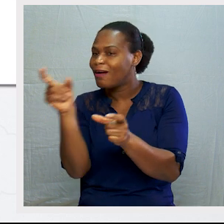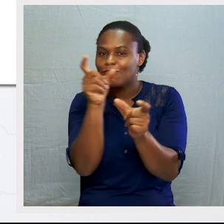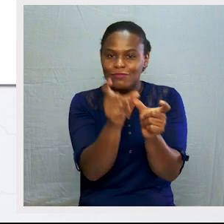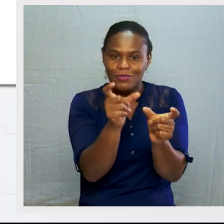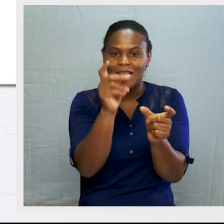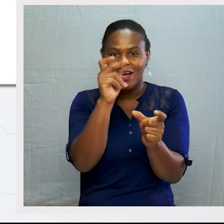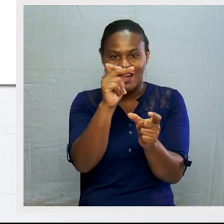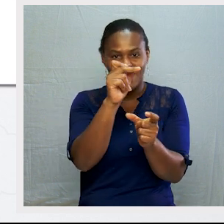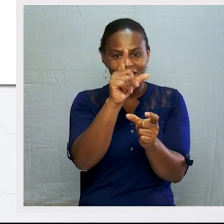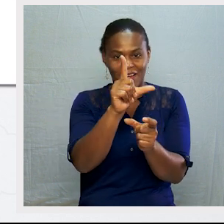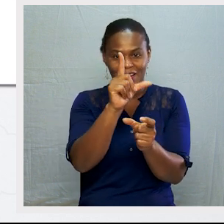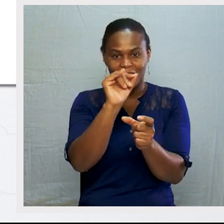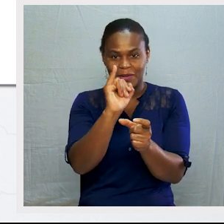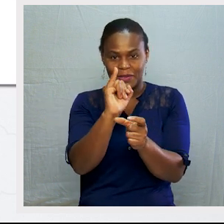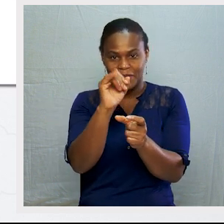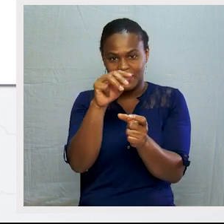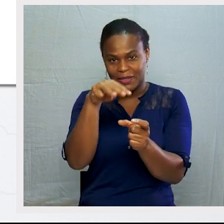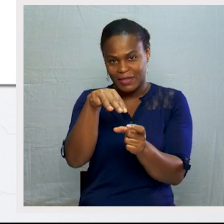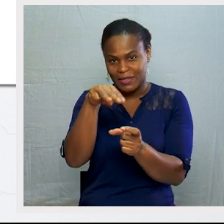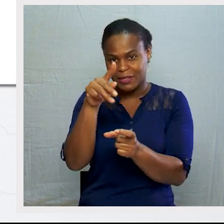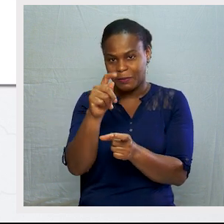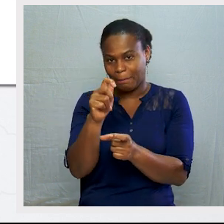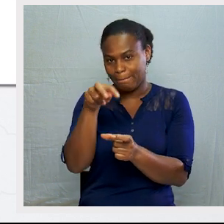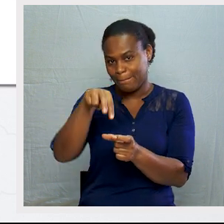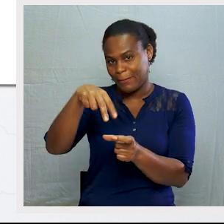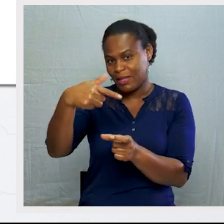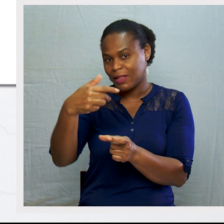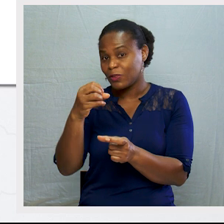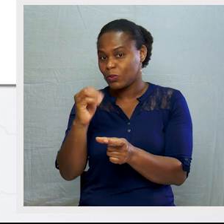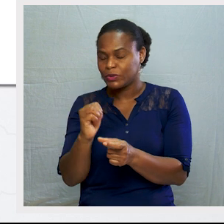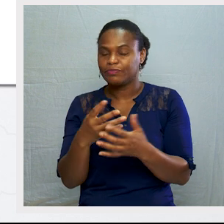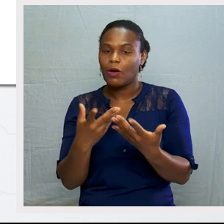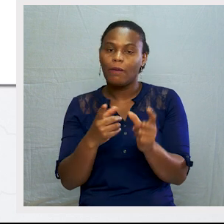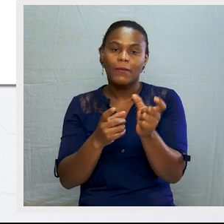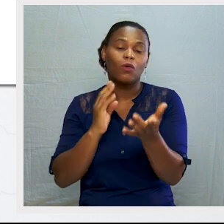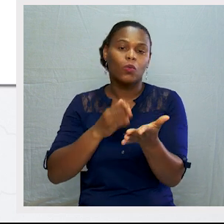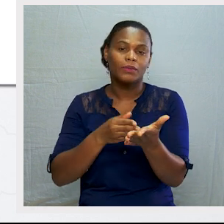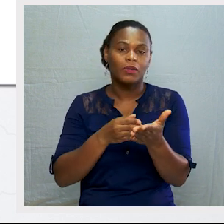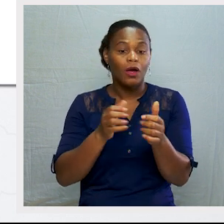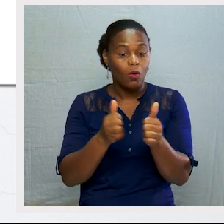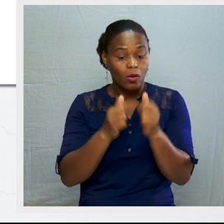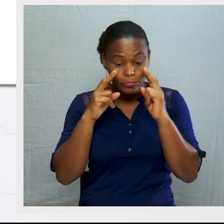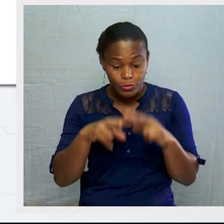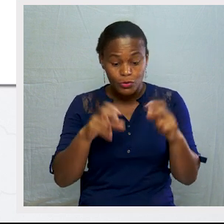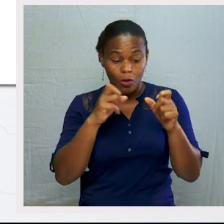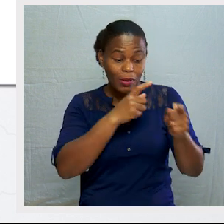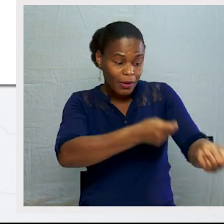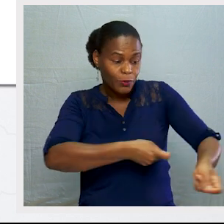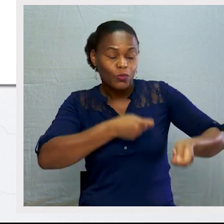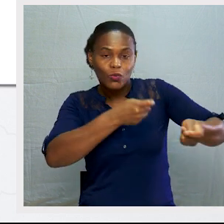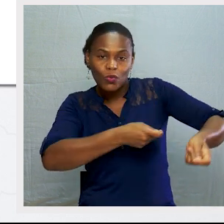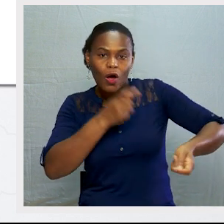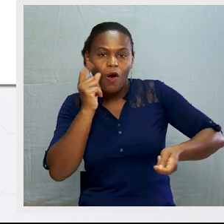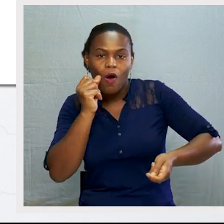último. Vamos ler a última afirmação. Com a descoberta da agricultura, o homem passou a ser... A ser o quê?